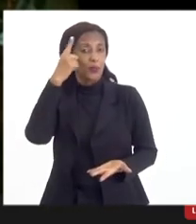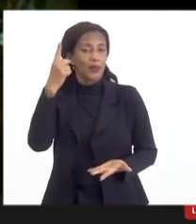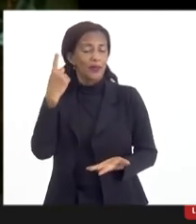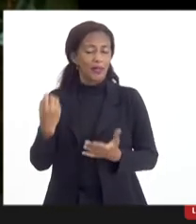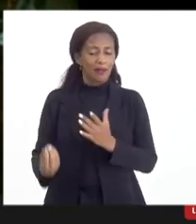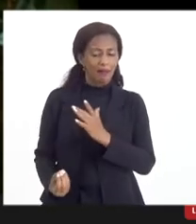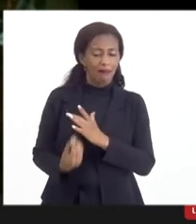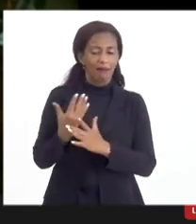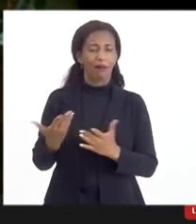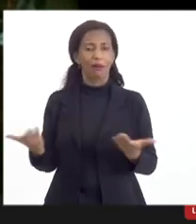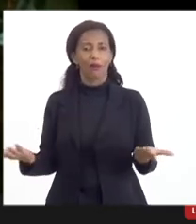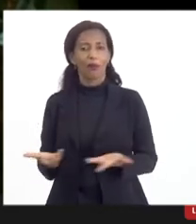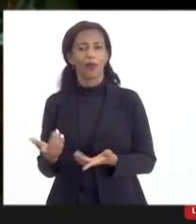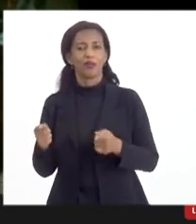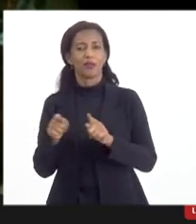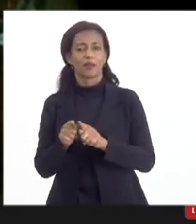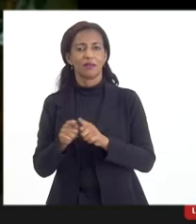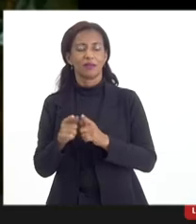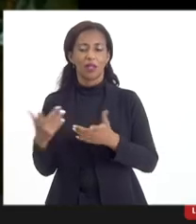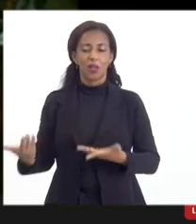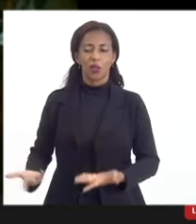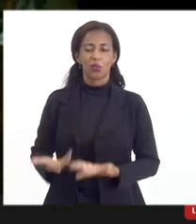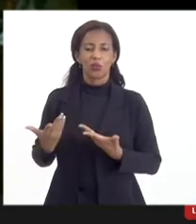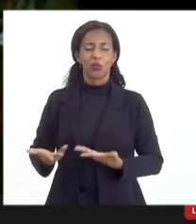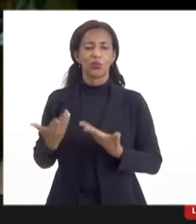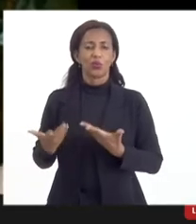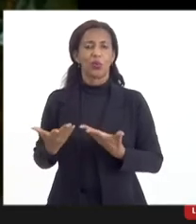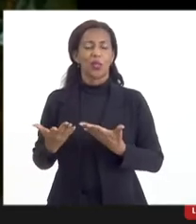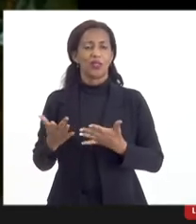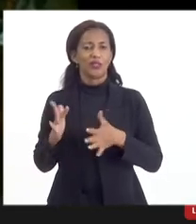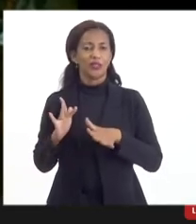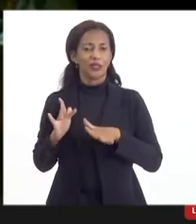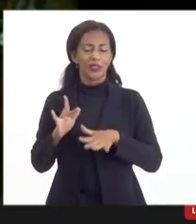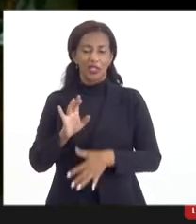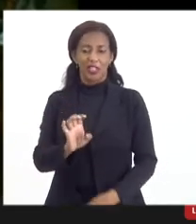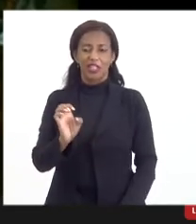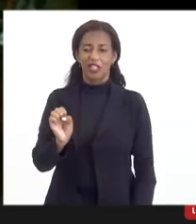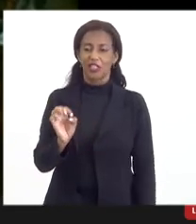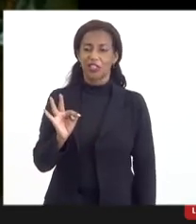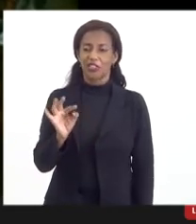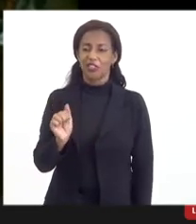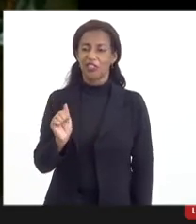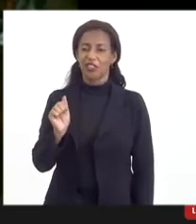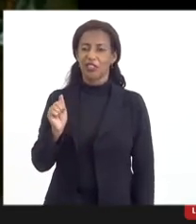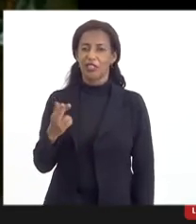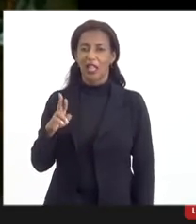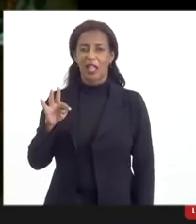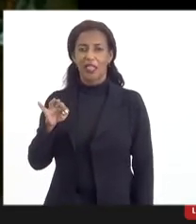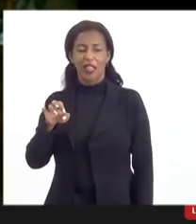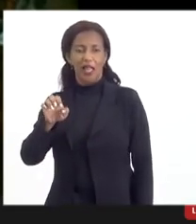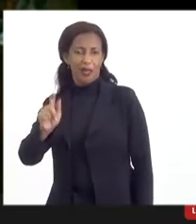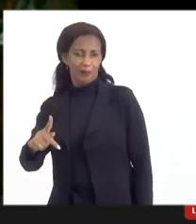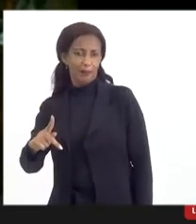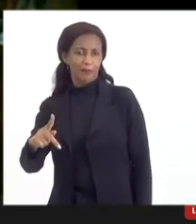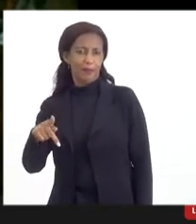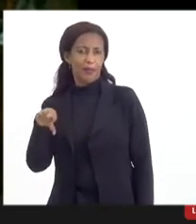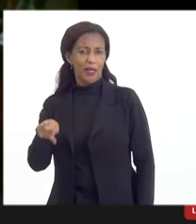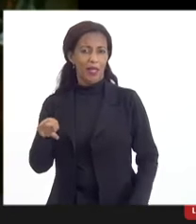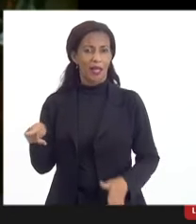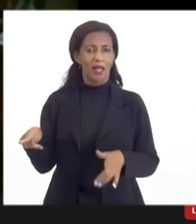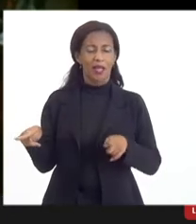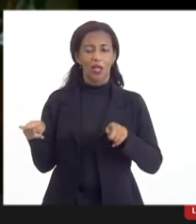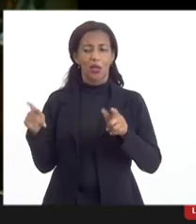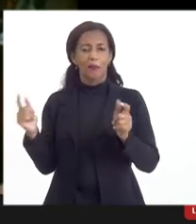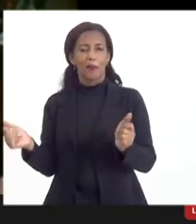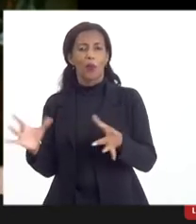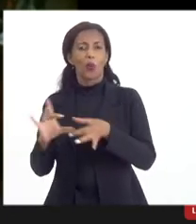surgiu hoje também, que seria o estímulo de startups. Hoje, nós estamos muito ligados à startup na área de TI, na área